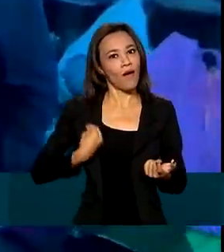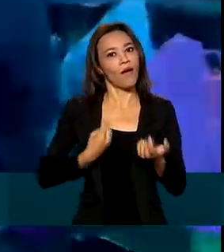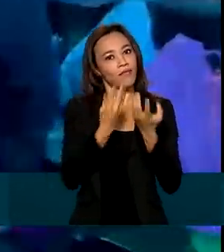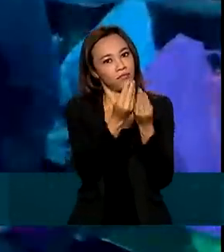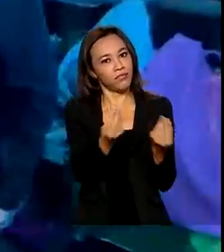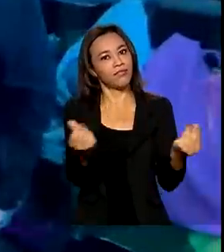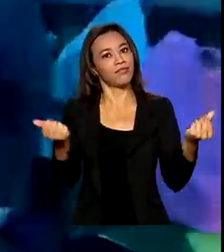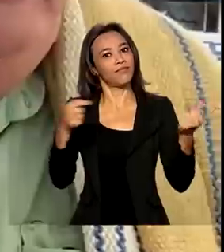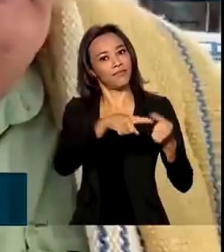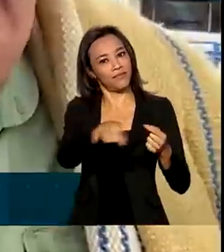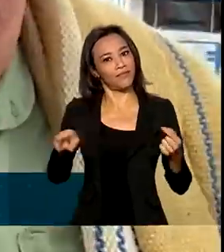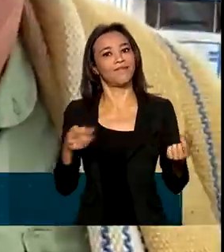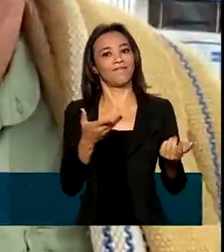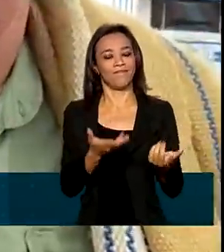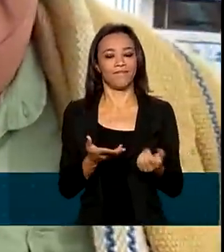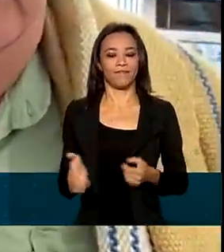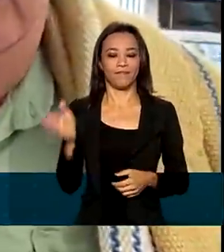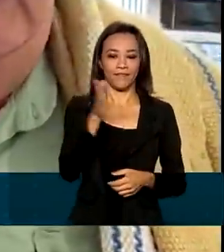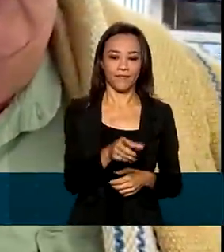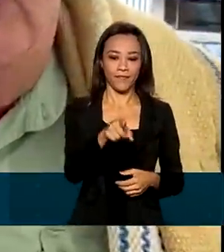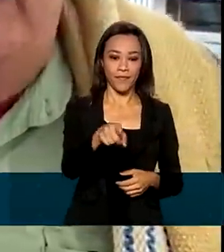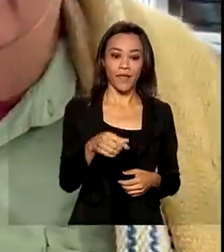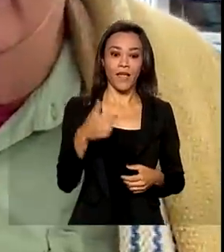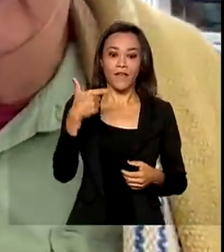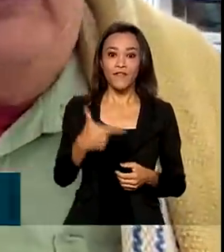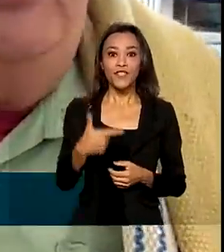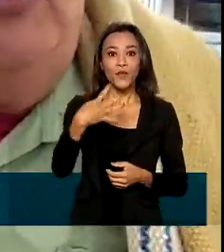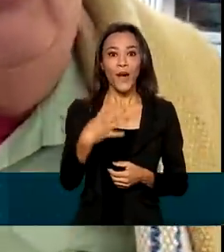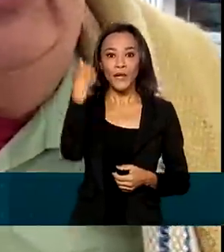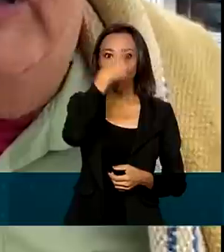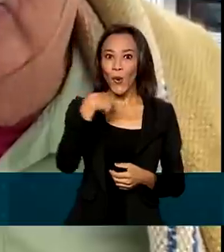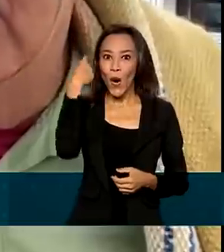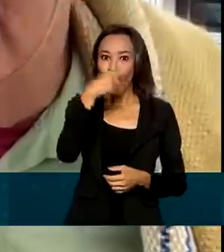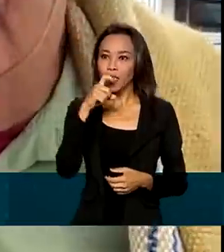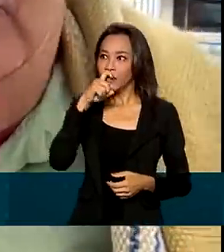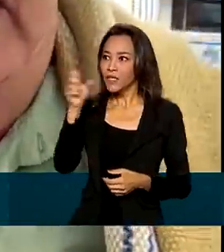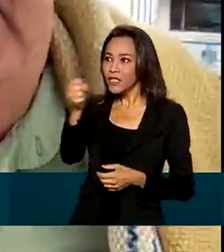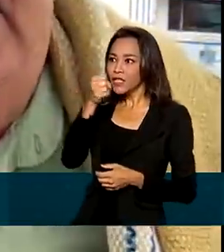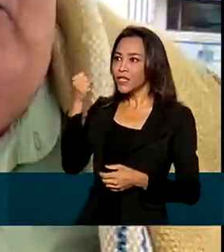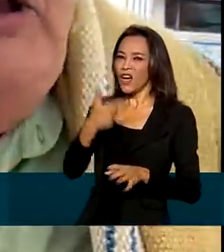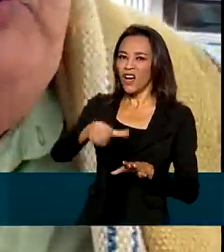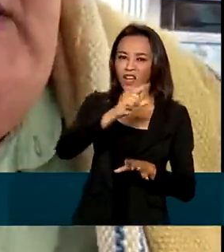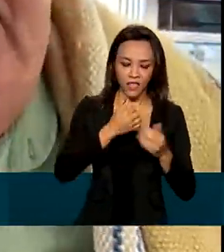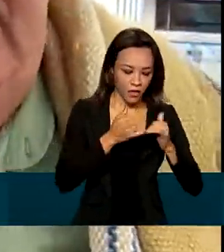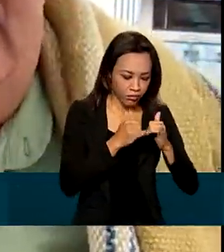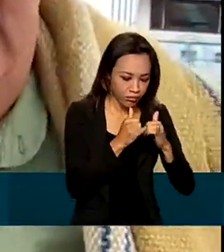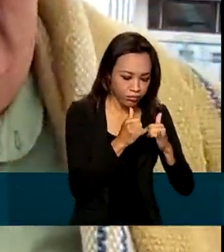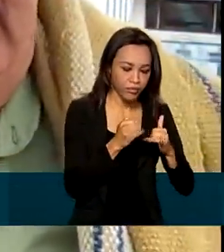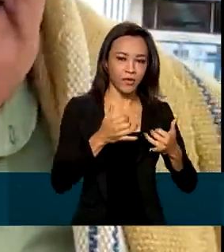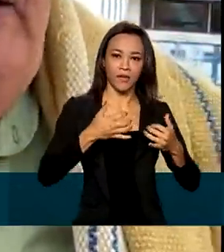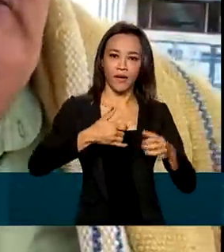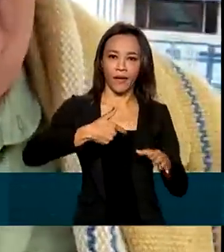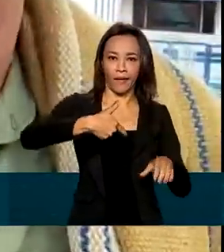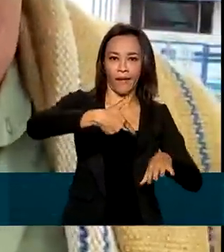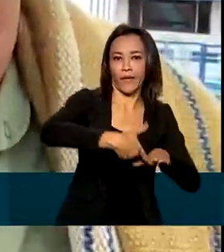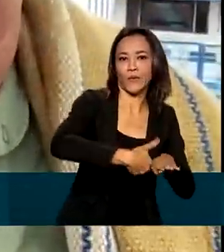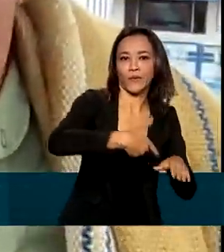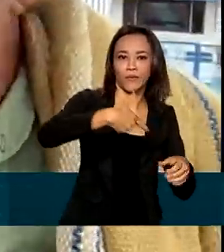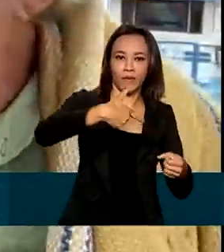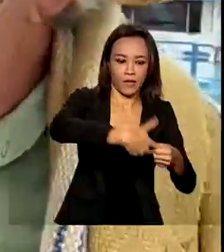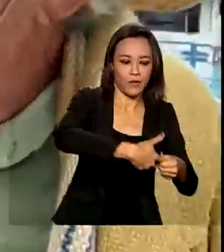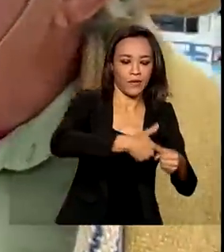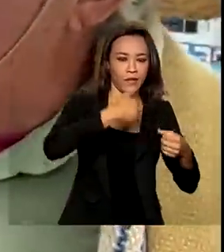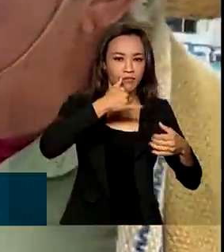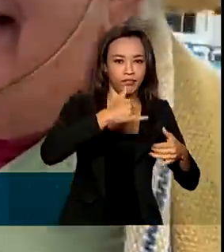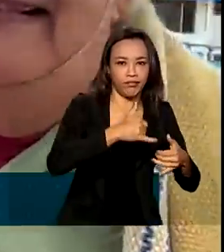perspectiva de renda. A geladeira funcionando 24 horas, antes eu tinha que tocar um gerador, a gasolina, a óleo diesel, que vivia